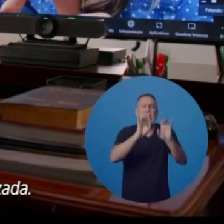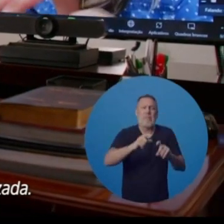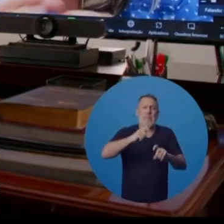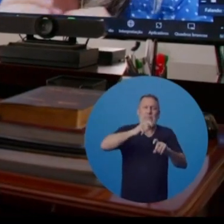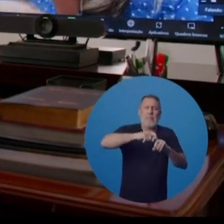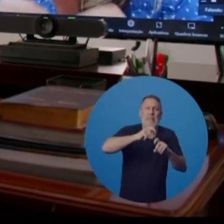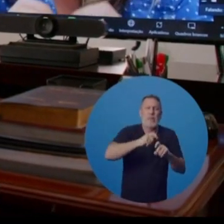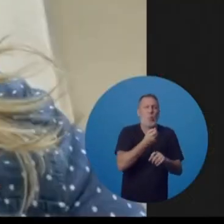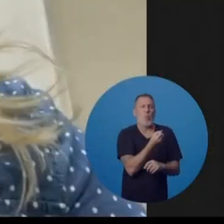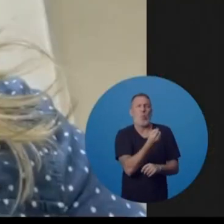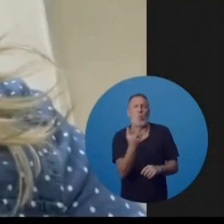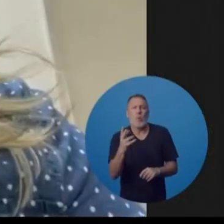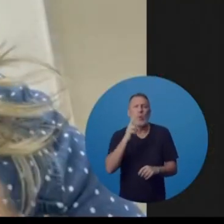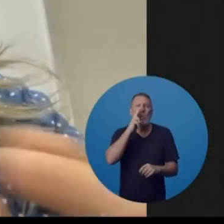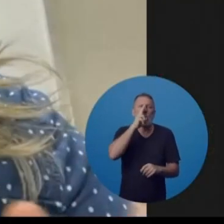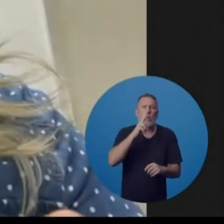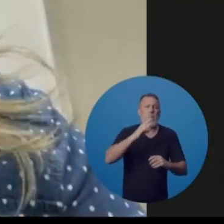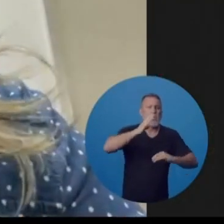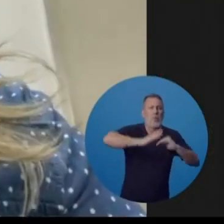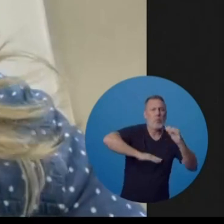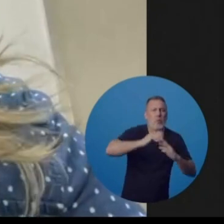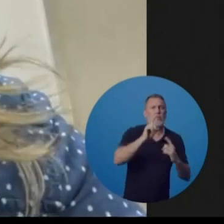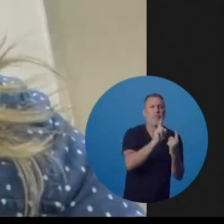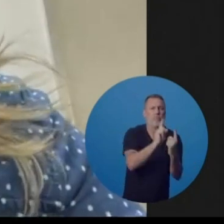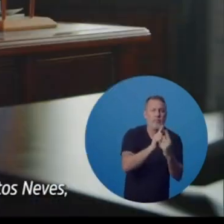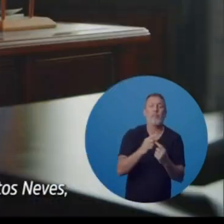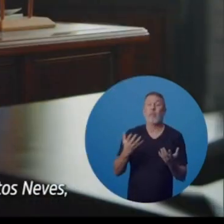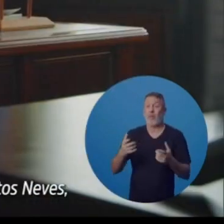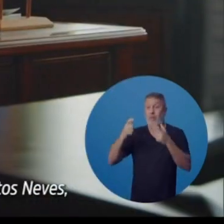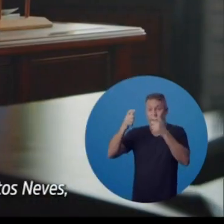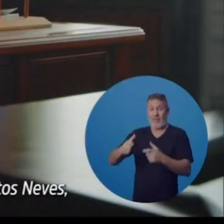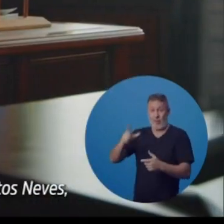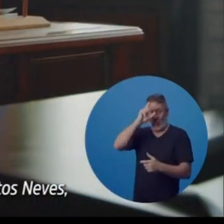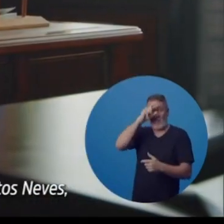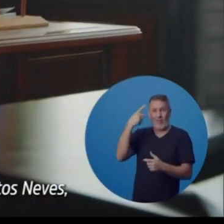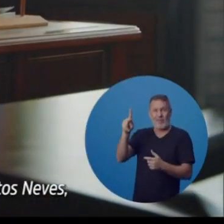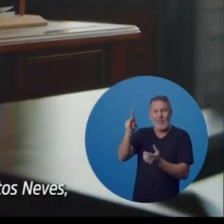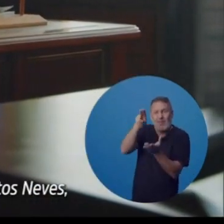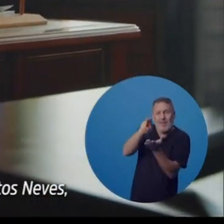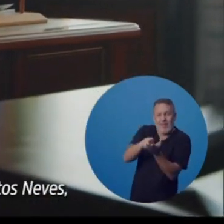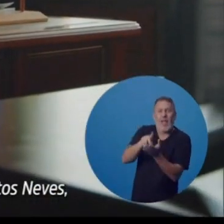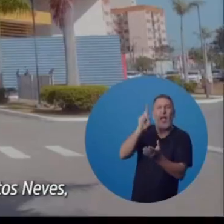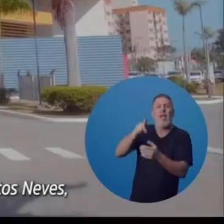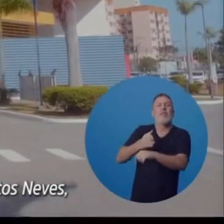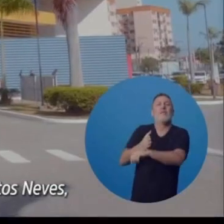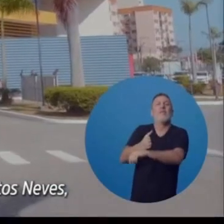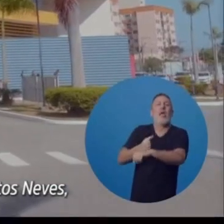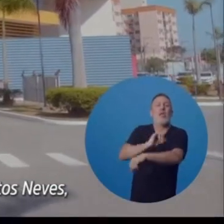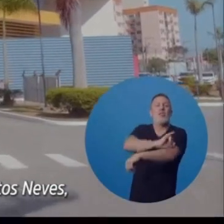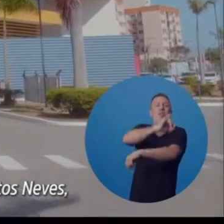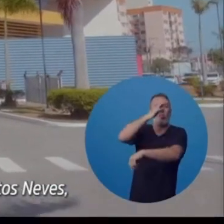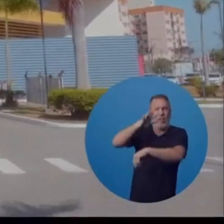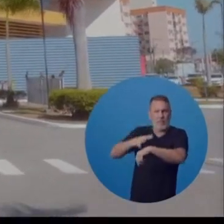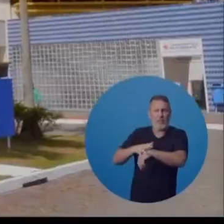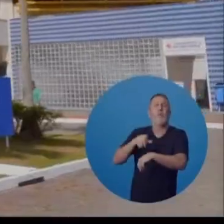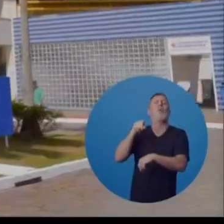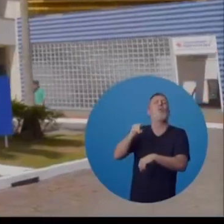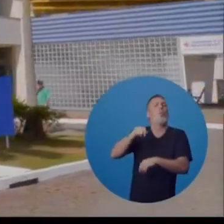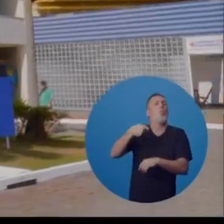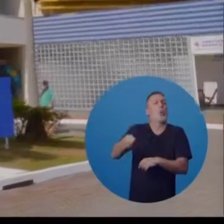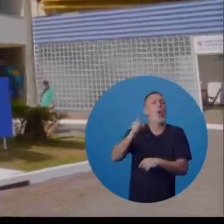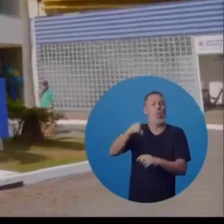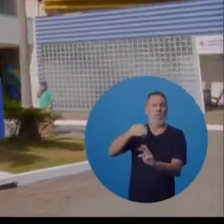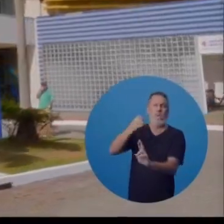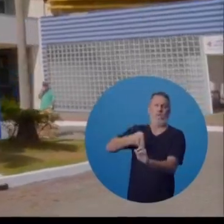especializada. Eram muitos médicos, assim, pra nos atender. E o nosso hospital, que você ficou internado, o Jaime Santos Neves, foi